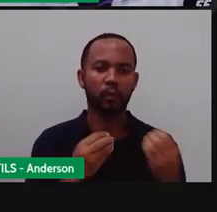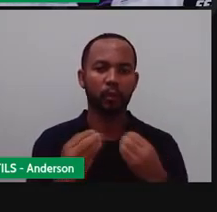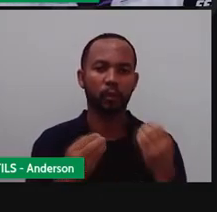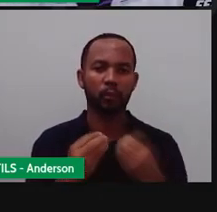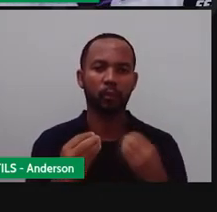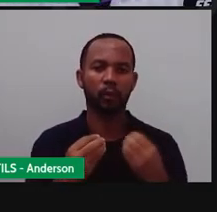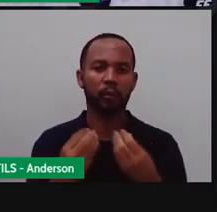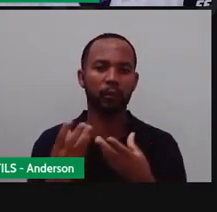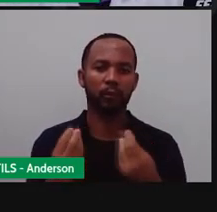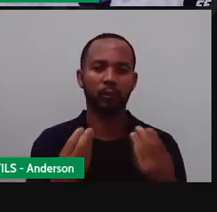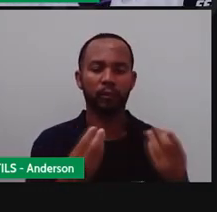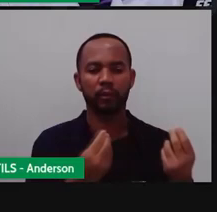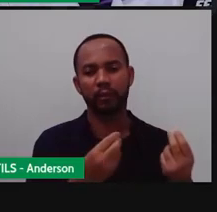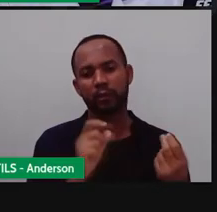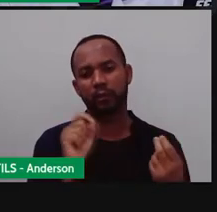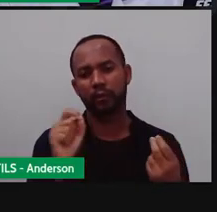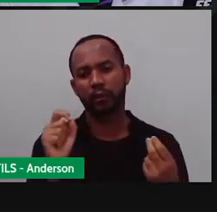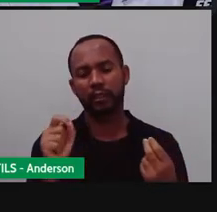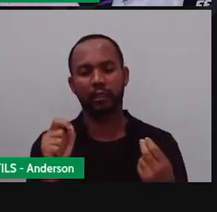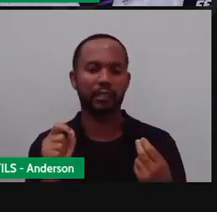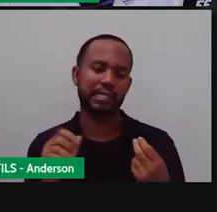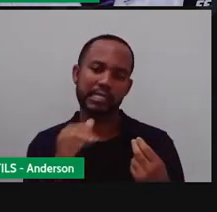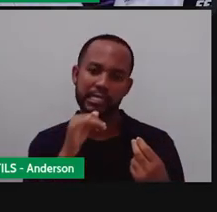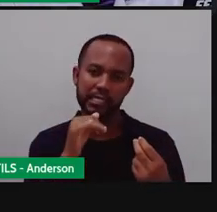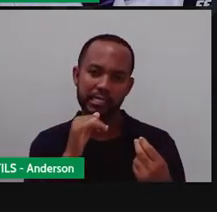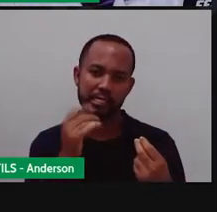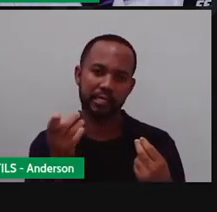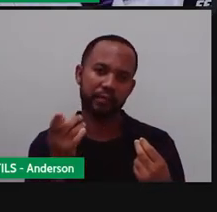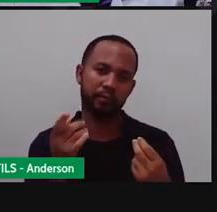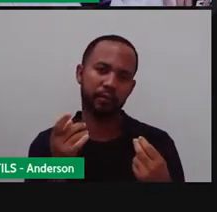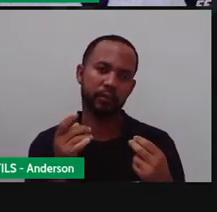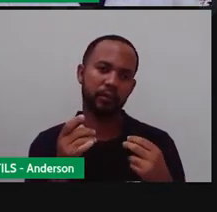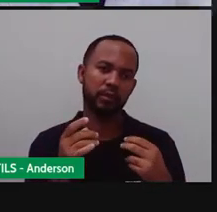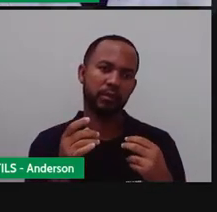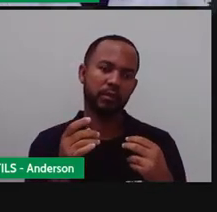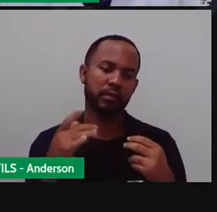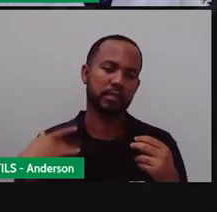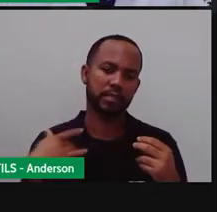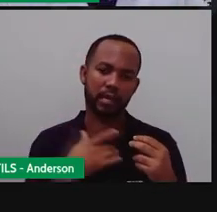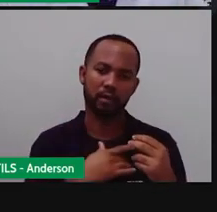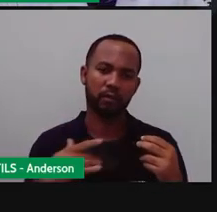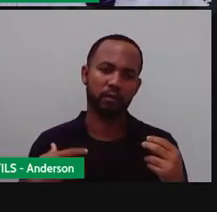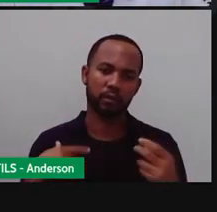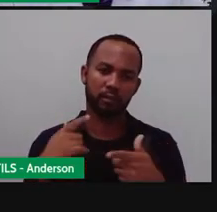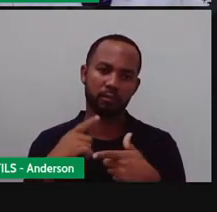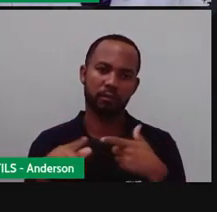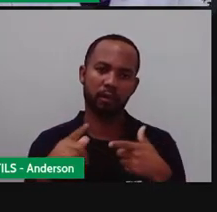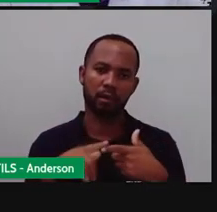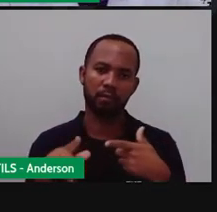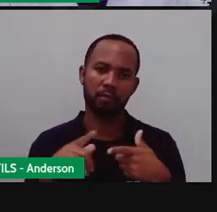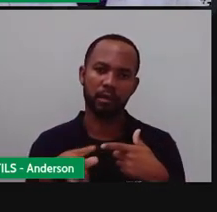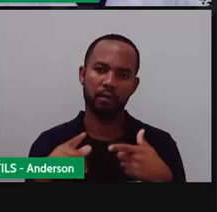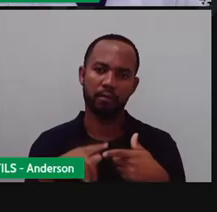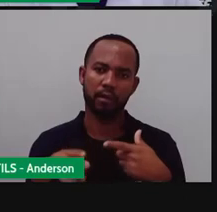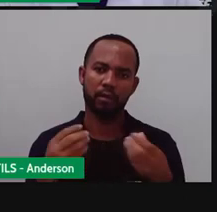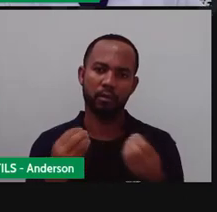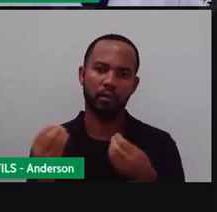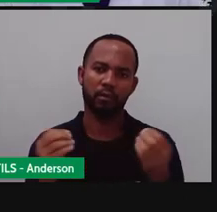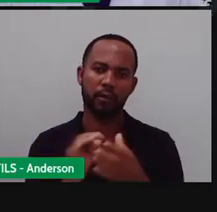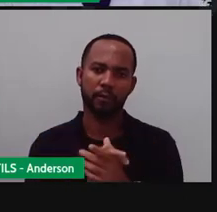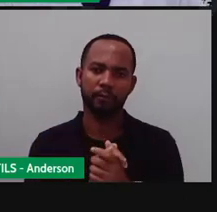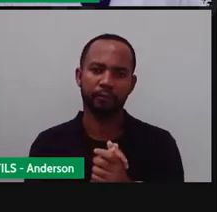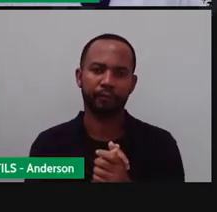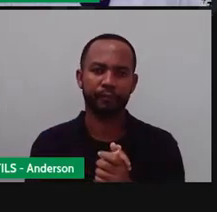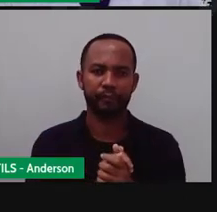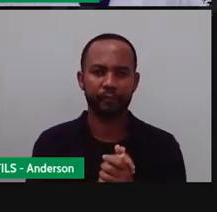vetores, né? Que representam risco à saúde pública. Opa! Temos mais uma palavra nova aí pra vocês.